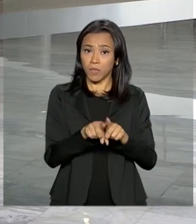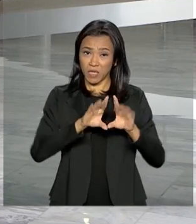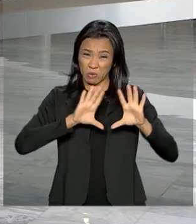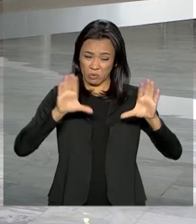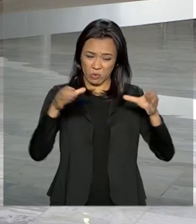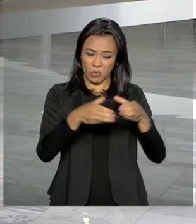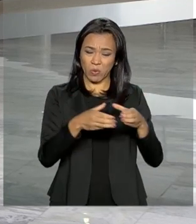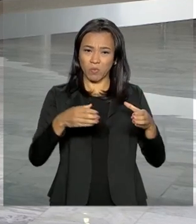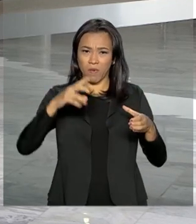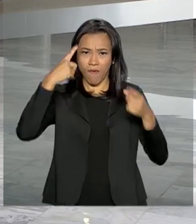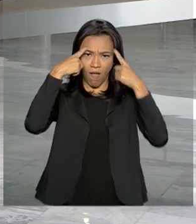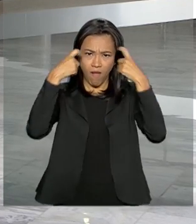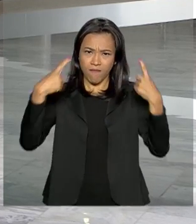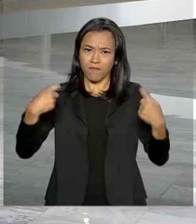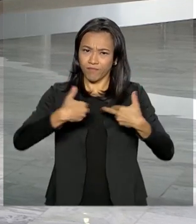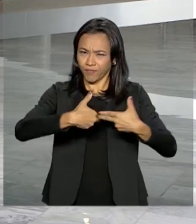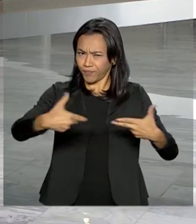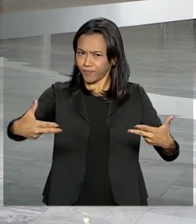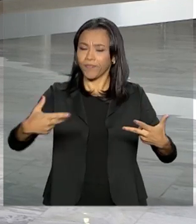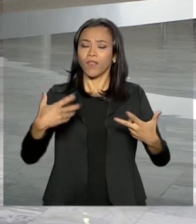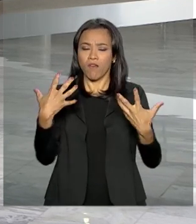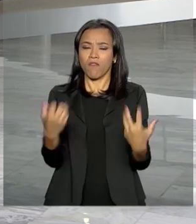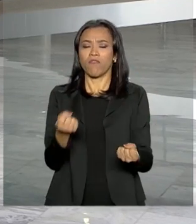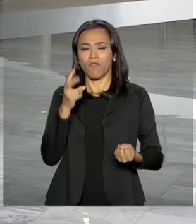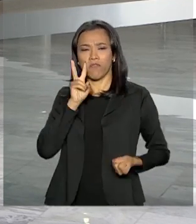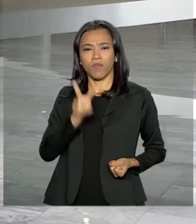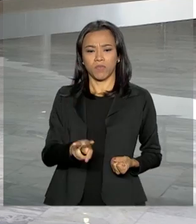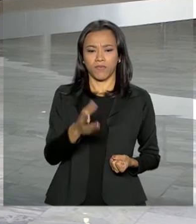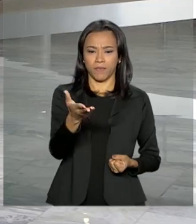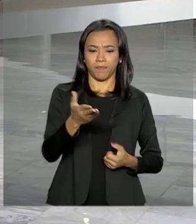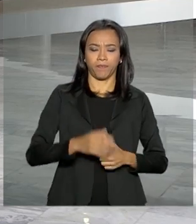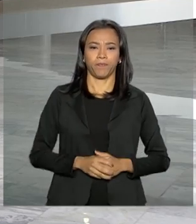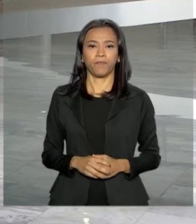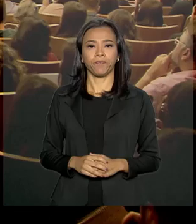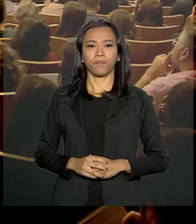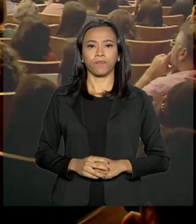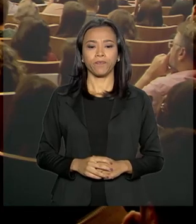violenta. Vamos ver agora na reportagem de Daniele Popov.